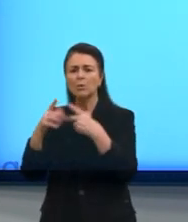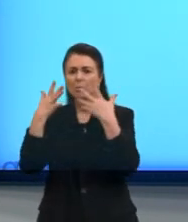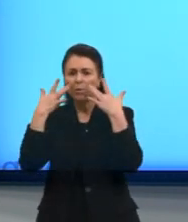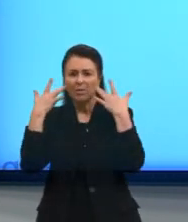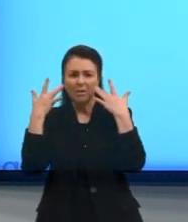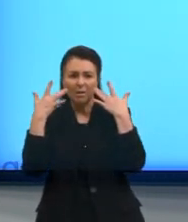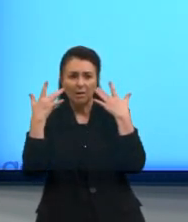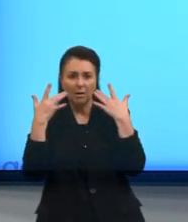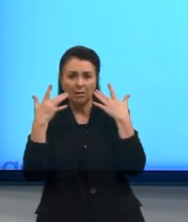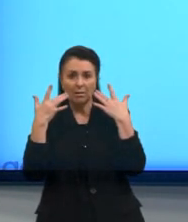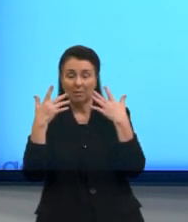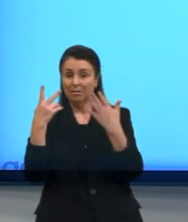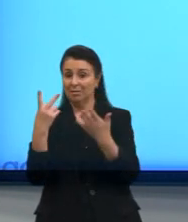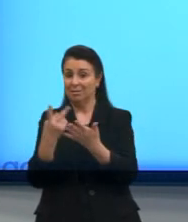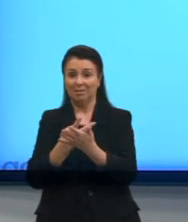dele.